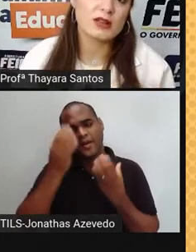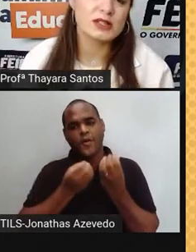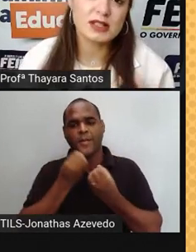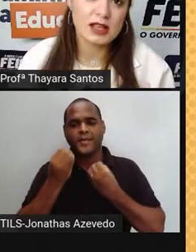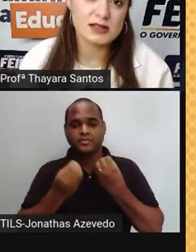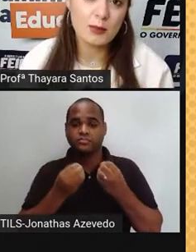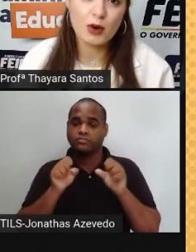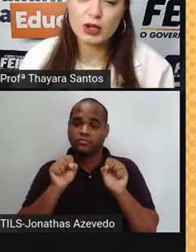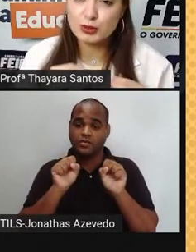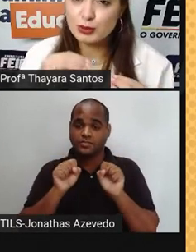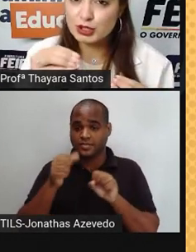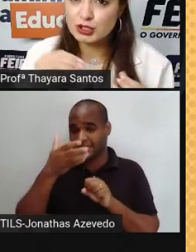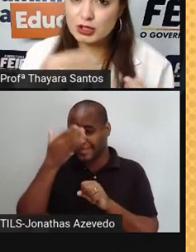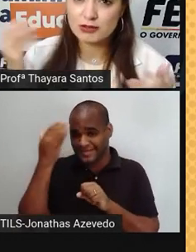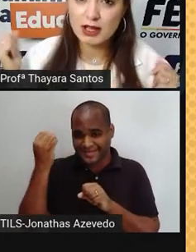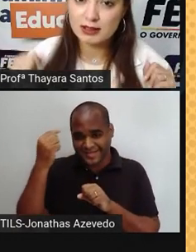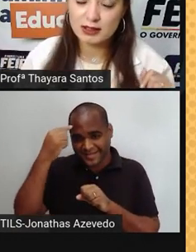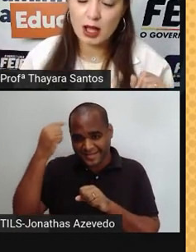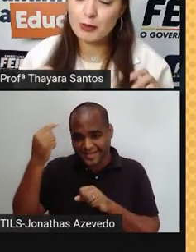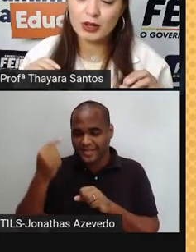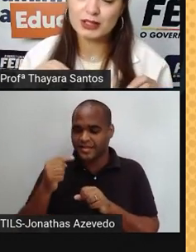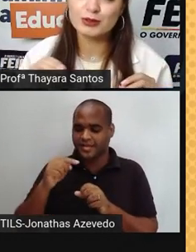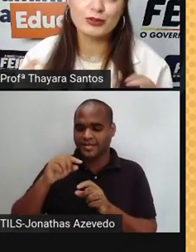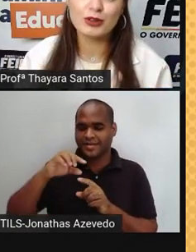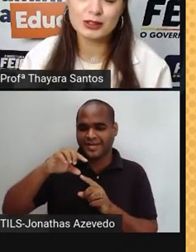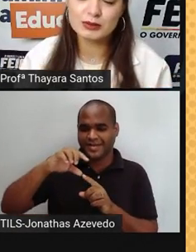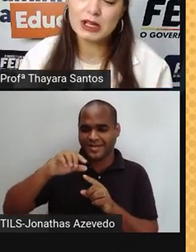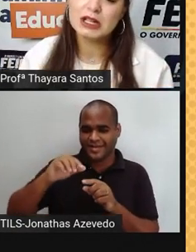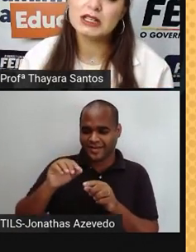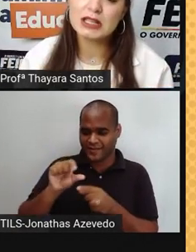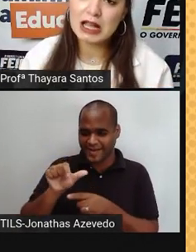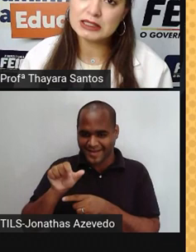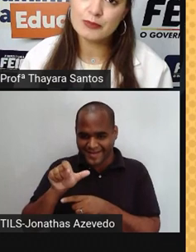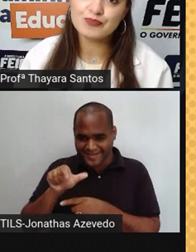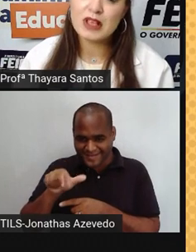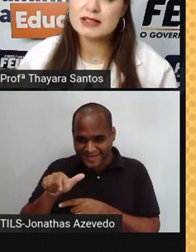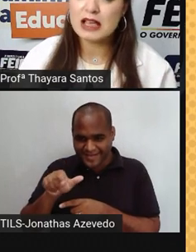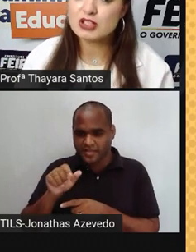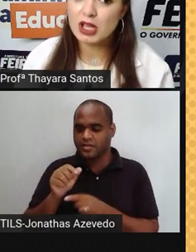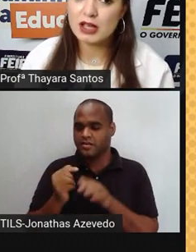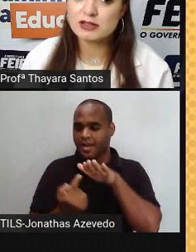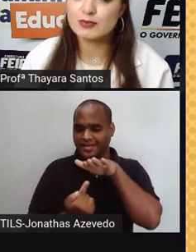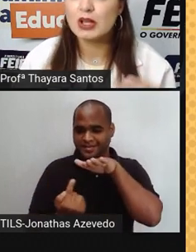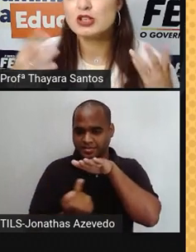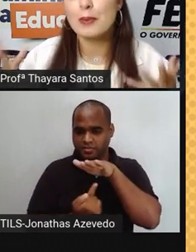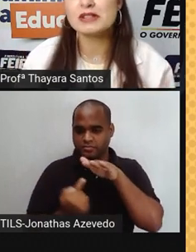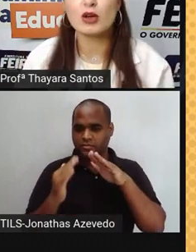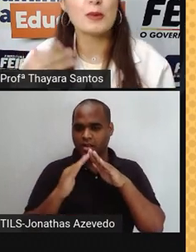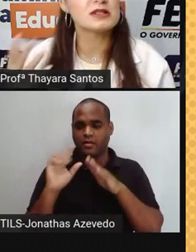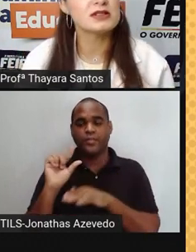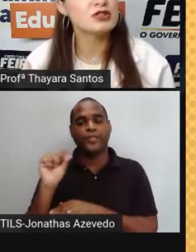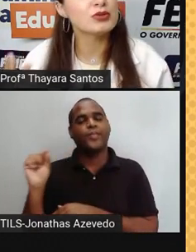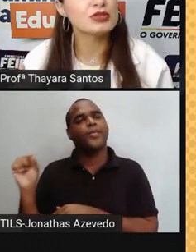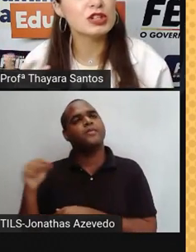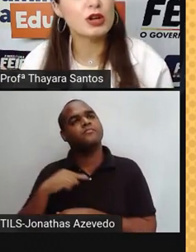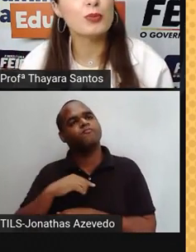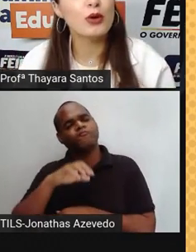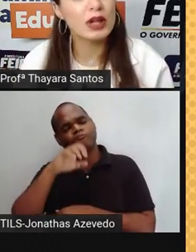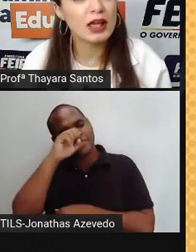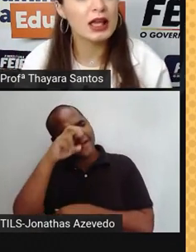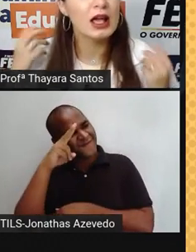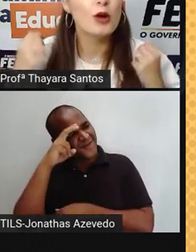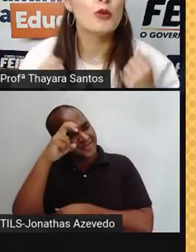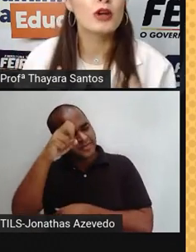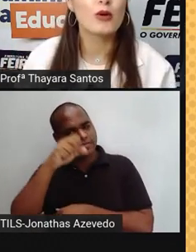por acaso, esquece a boca do botijão, a boca do fogão ligada, sai de casa. De repente, você começa a sentir um cheiro.